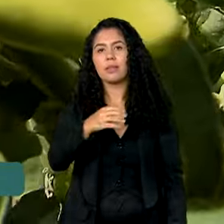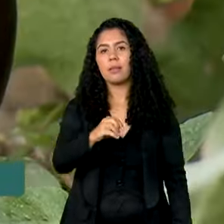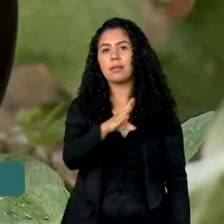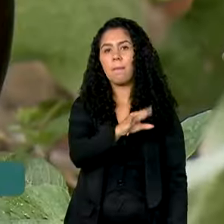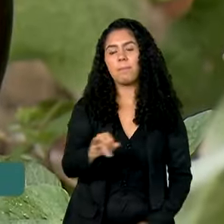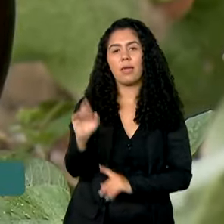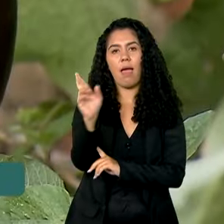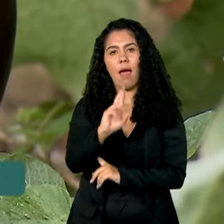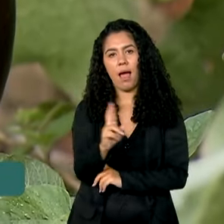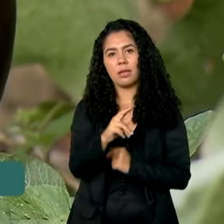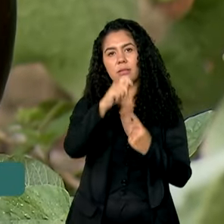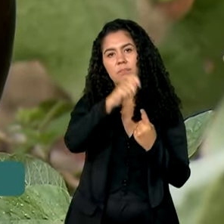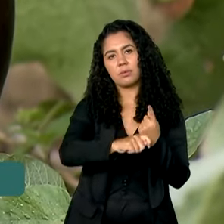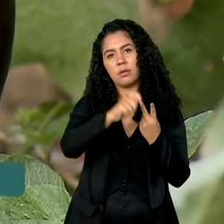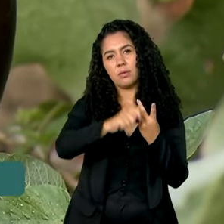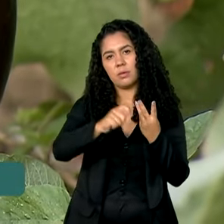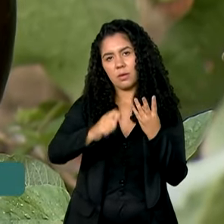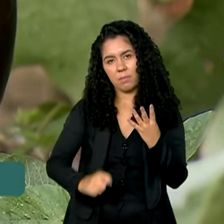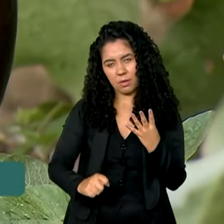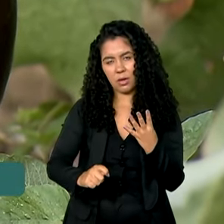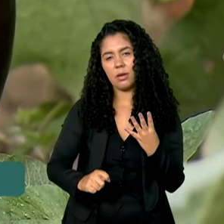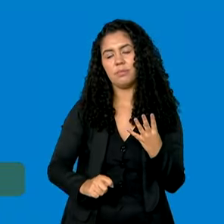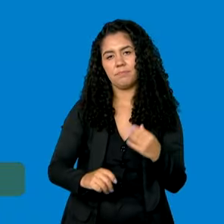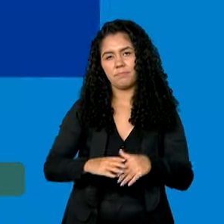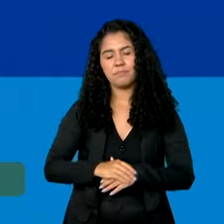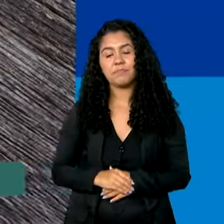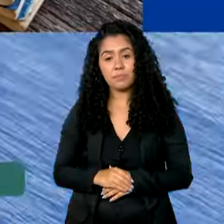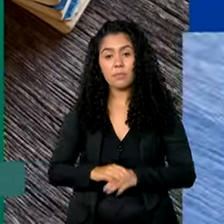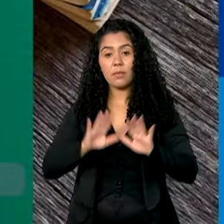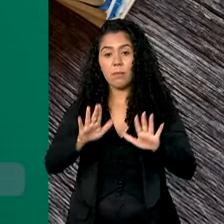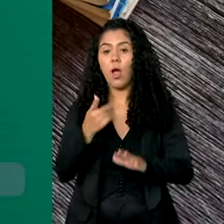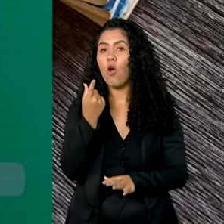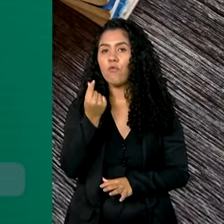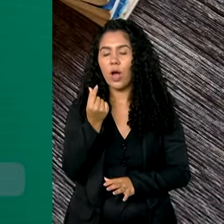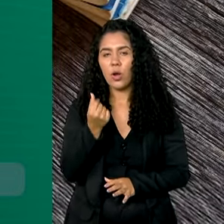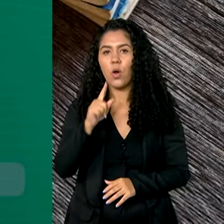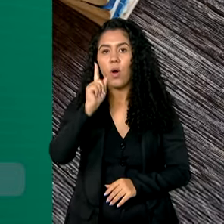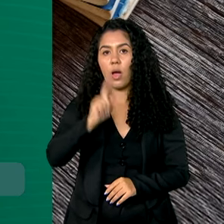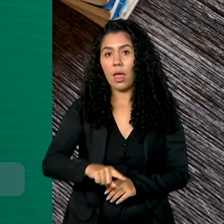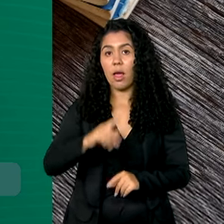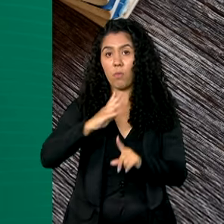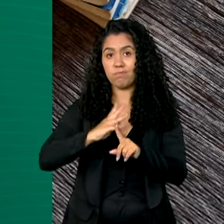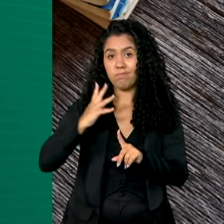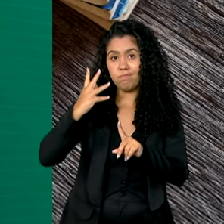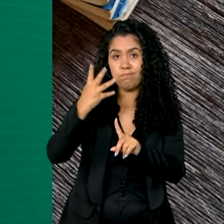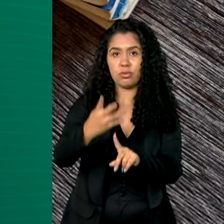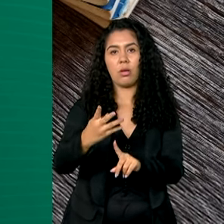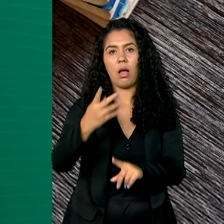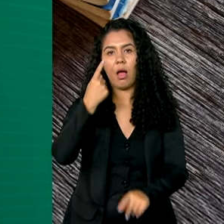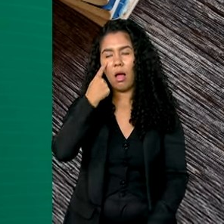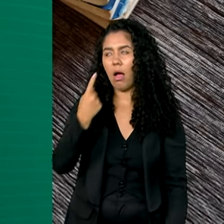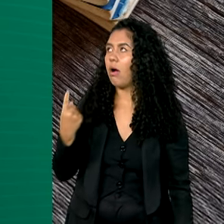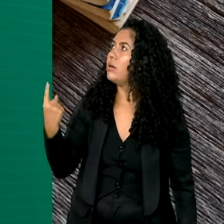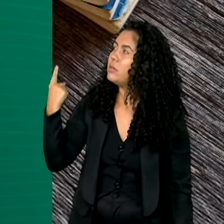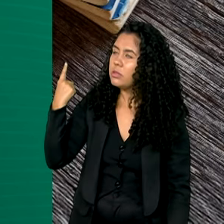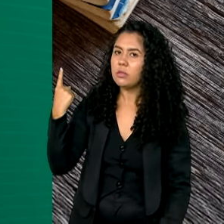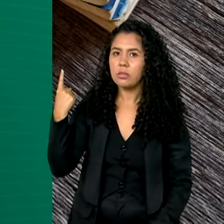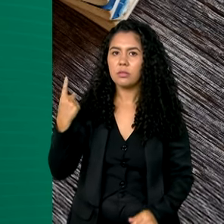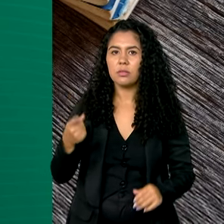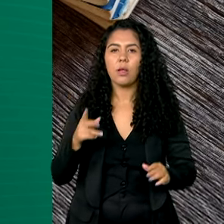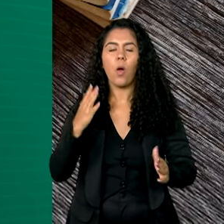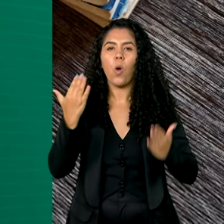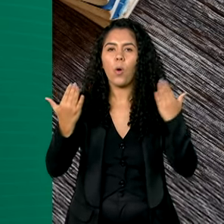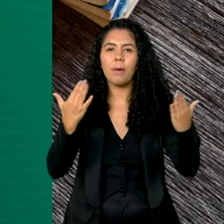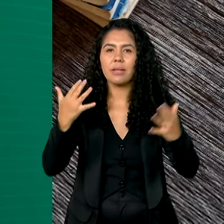primeiros meses do Plano Safra da Agricultura Familiar. O valor é 4% maior do que o contratado no mesmo período da